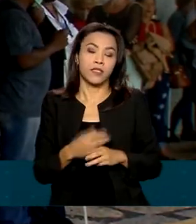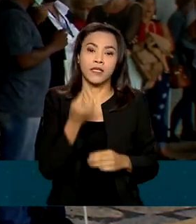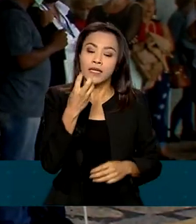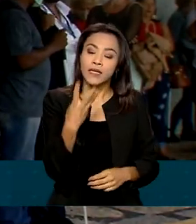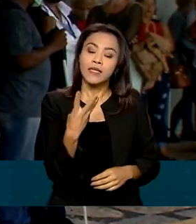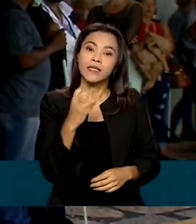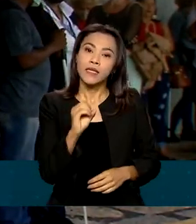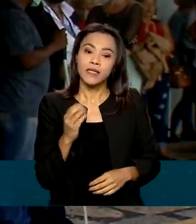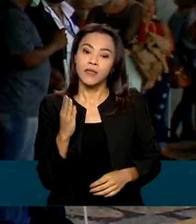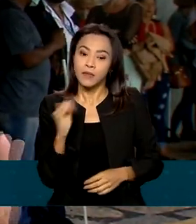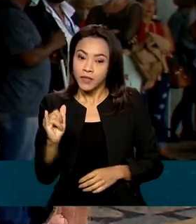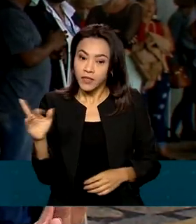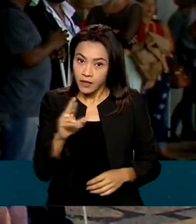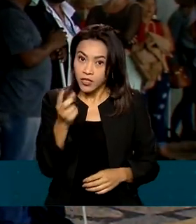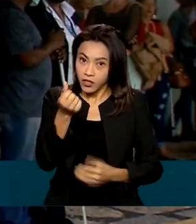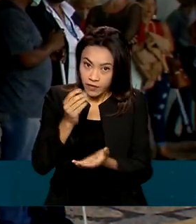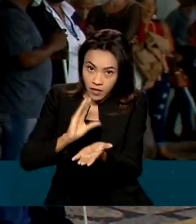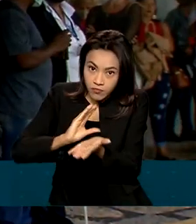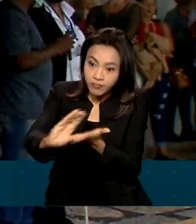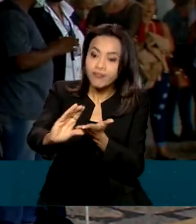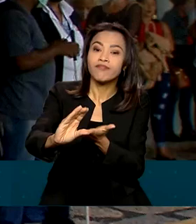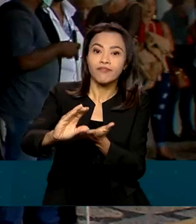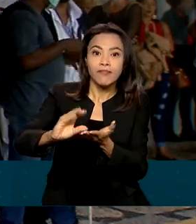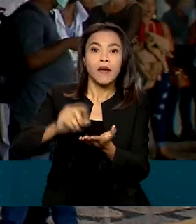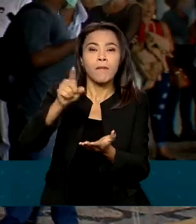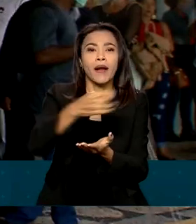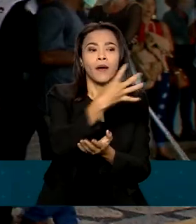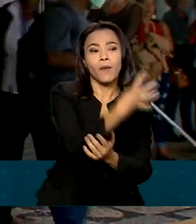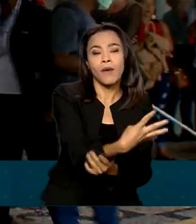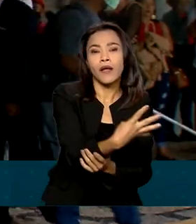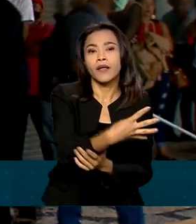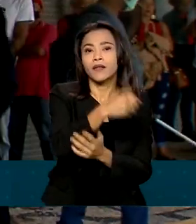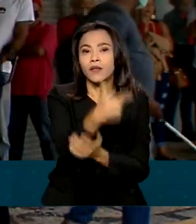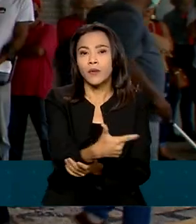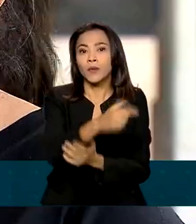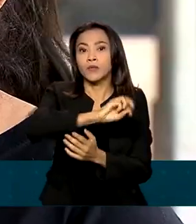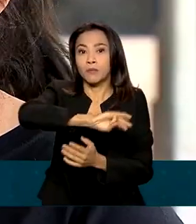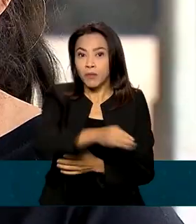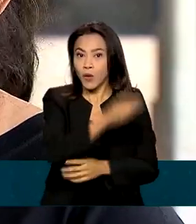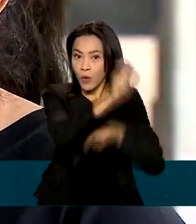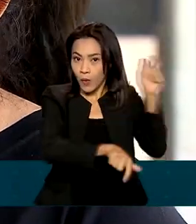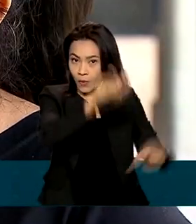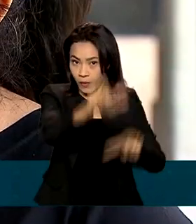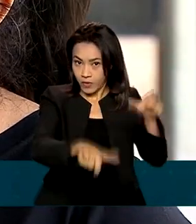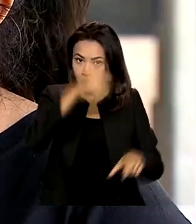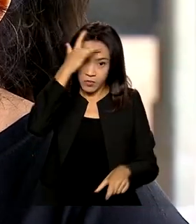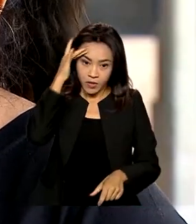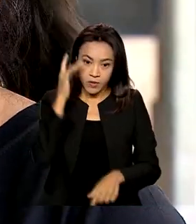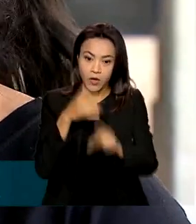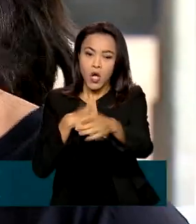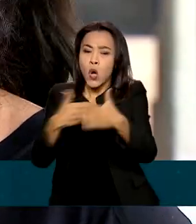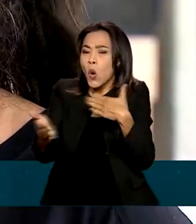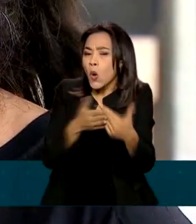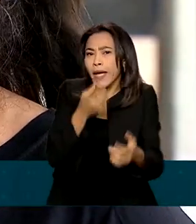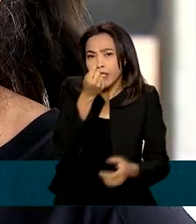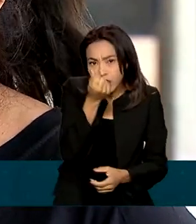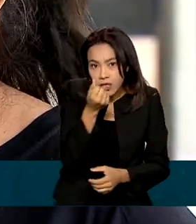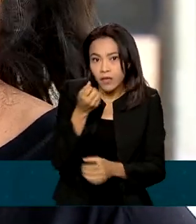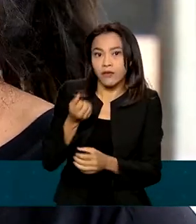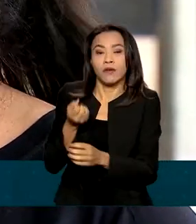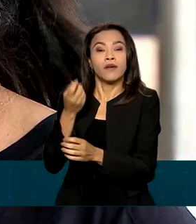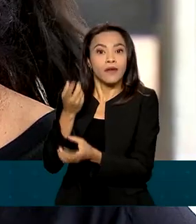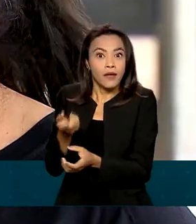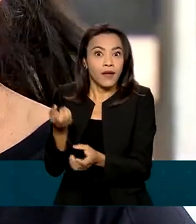30 bilhões de reais serão liberados para 42 milhões de trabalhadores. Qualquer entrada num dinheiro que está parado,